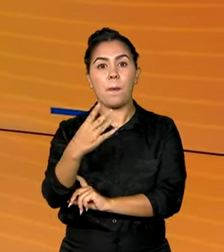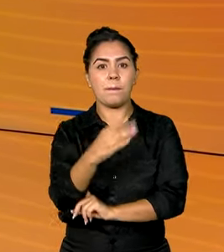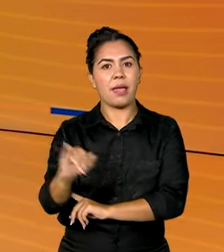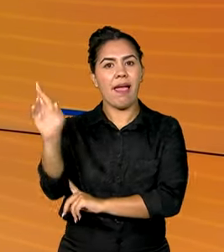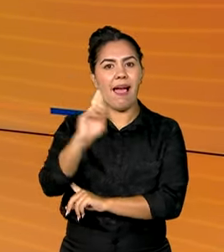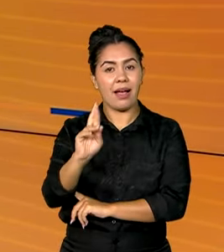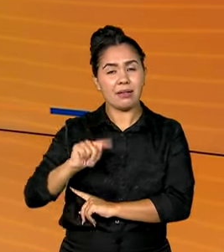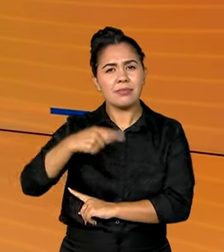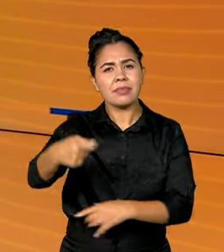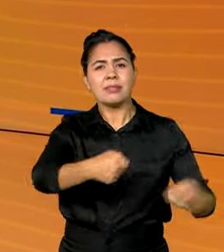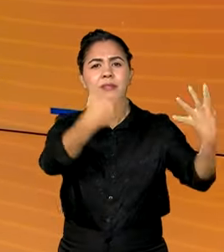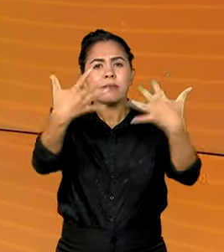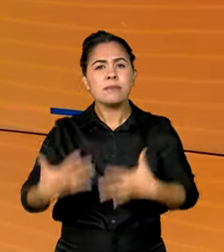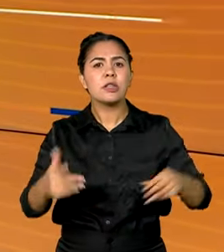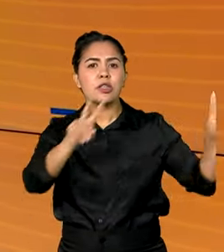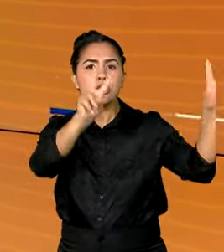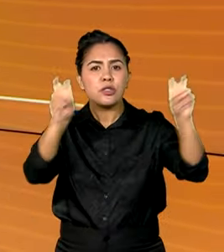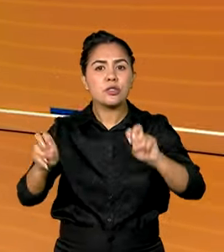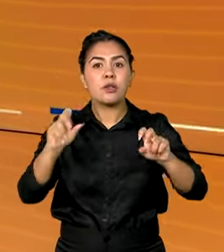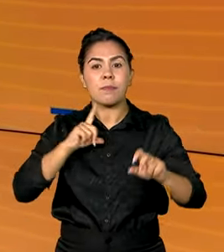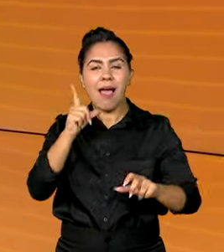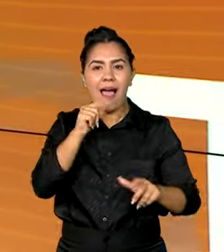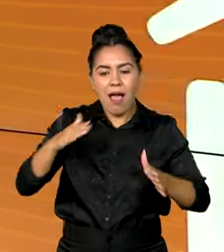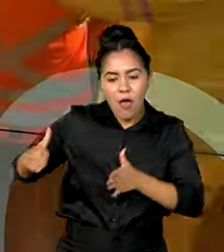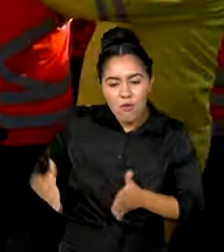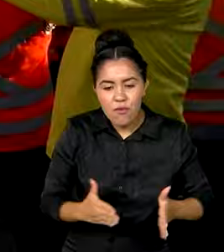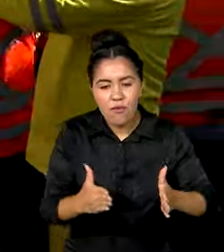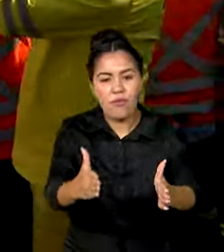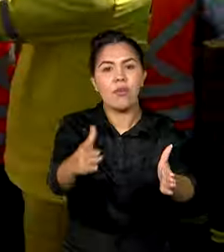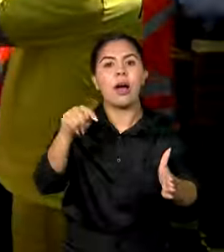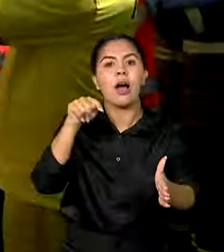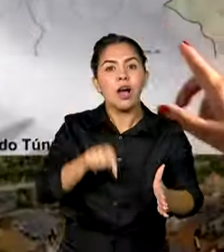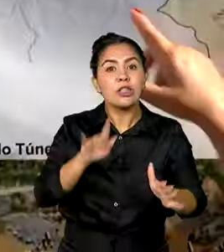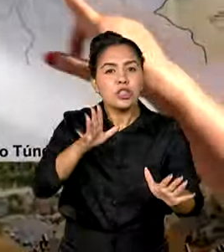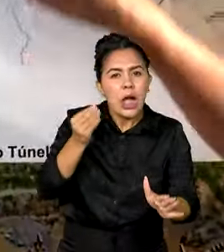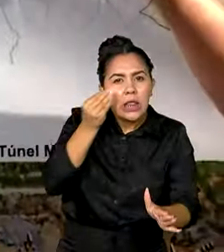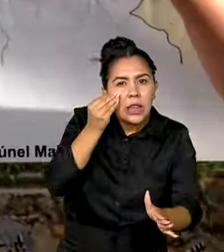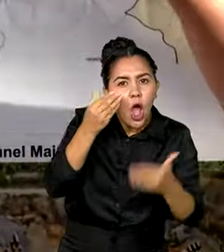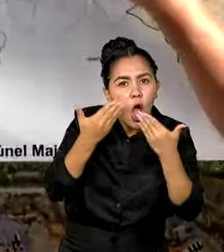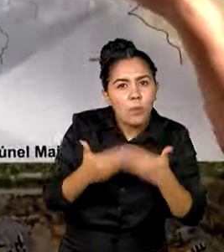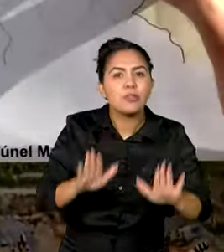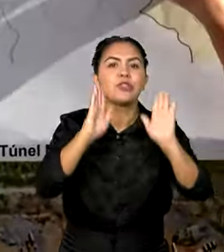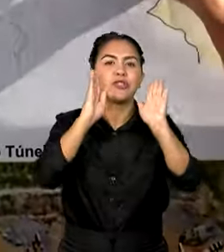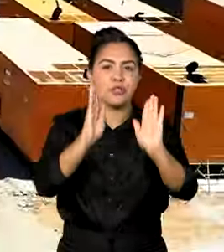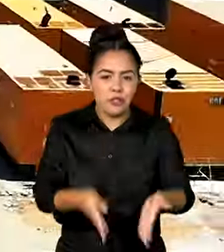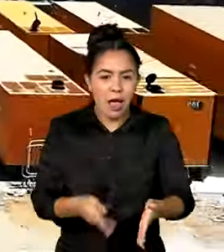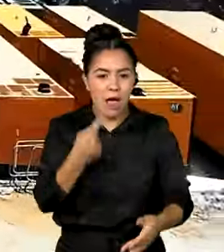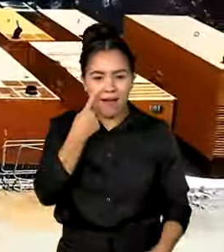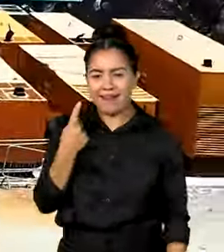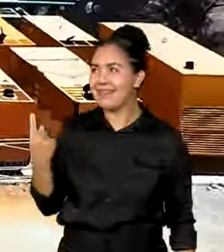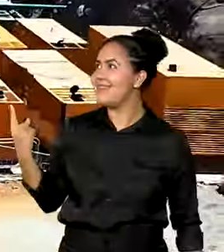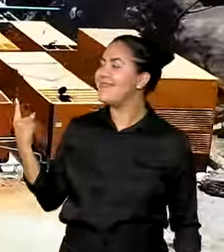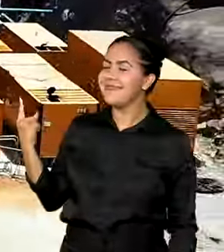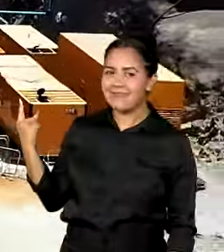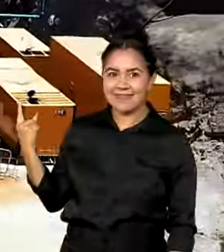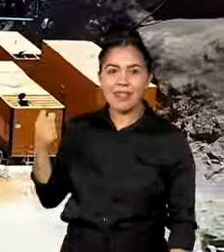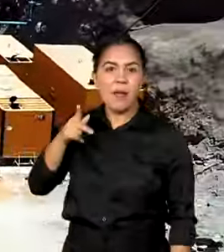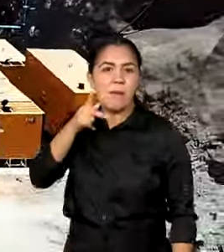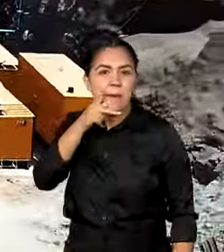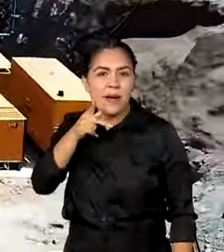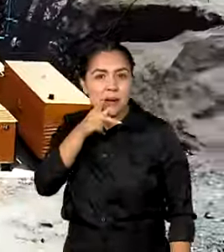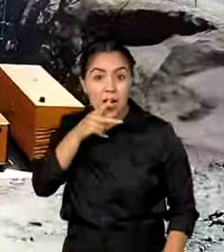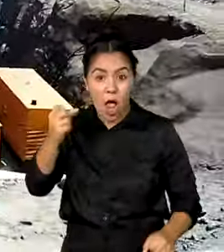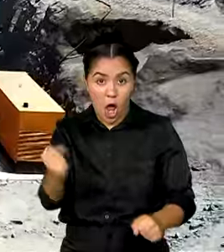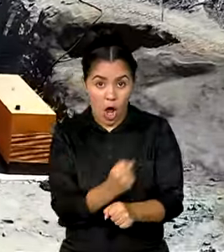Veja a seguir, transposição do Rio São Francisco, iniciados testes do primeiro trecho do ramal do Apodi, na Paraíba.